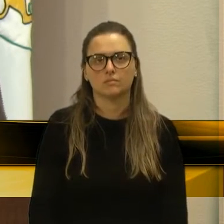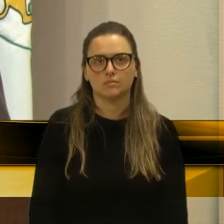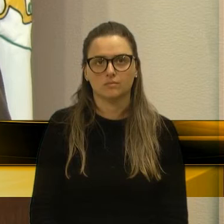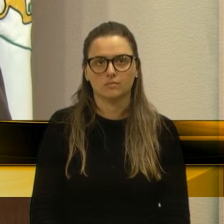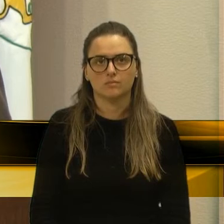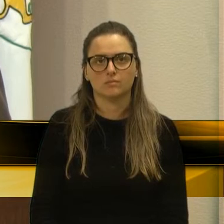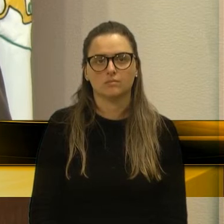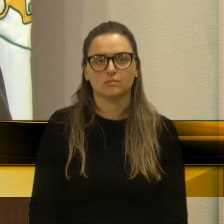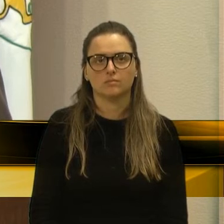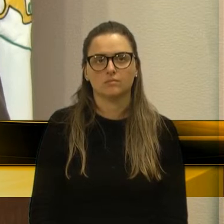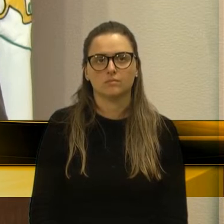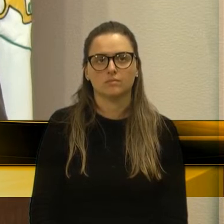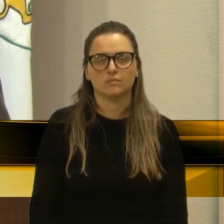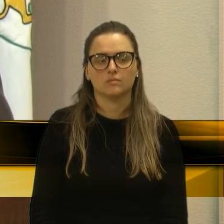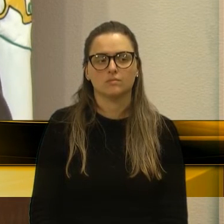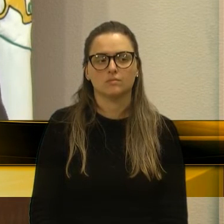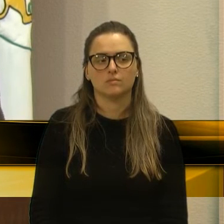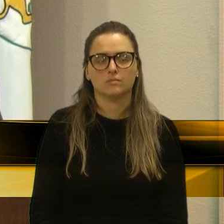Senhor presidente,